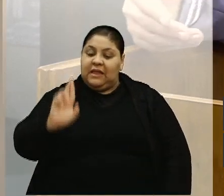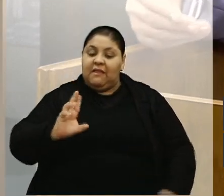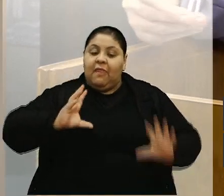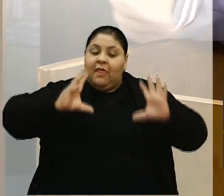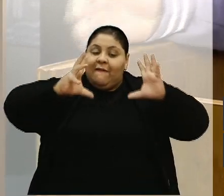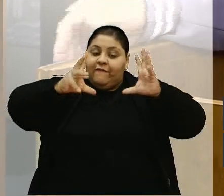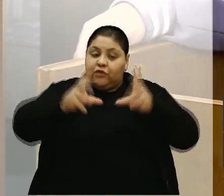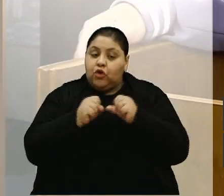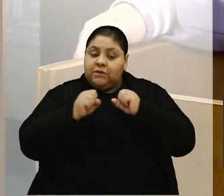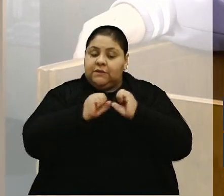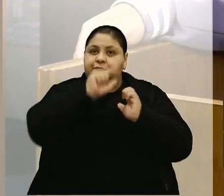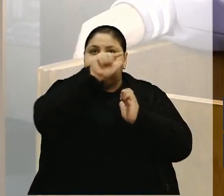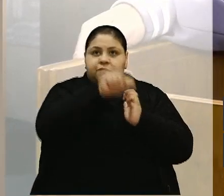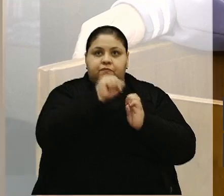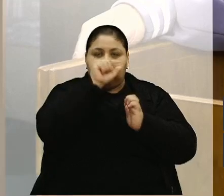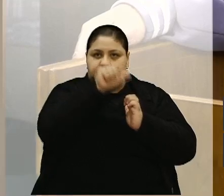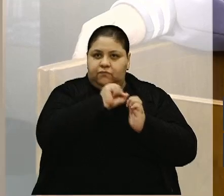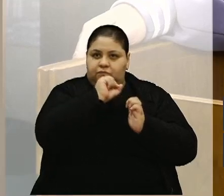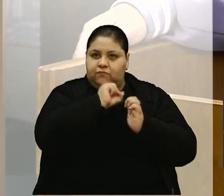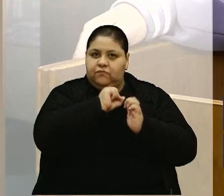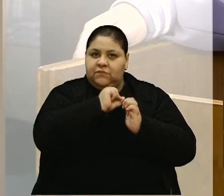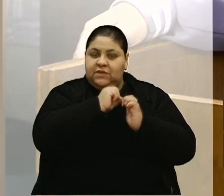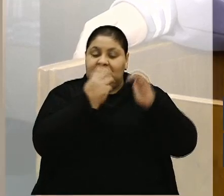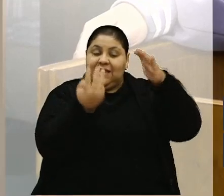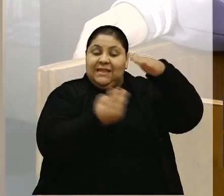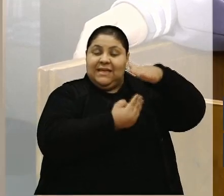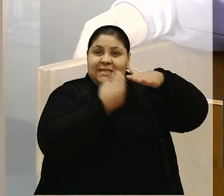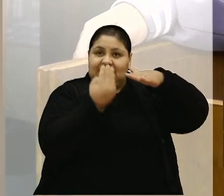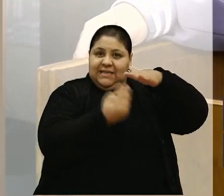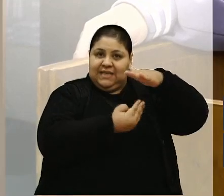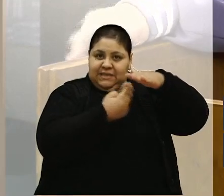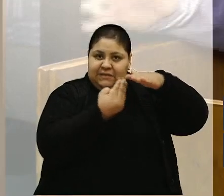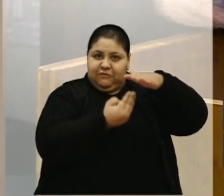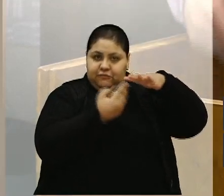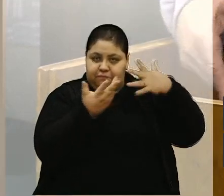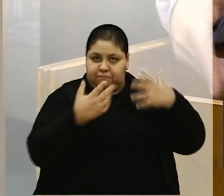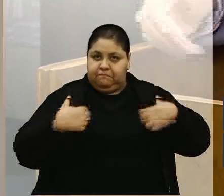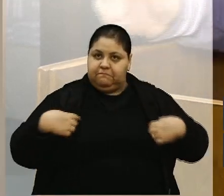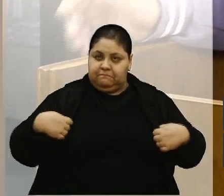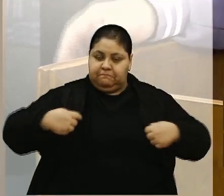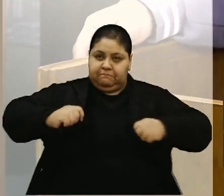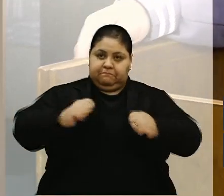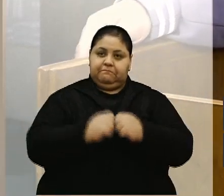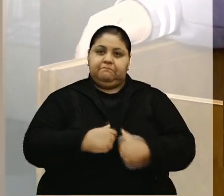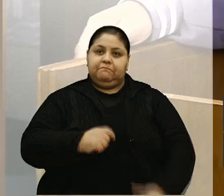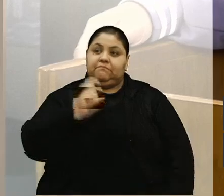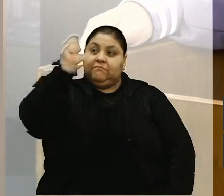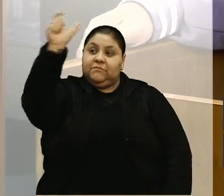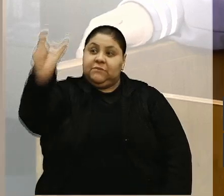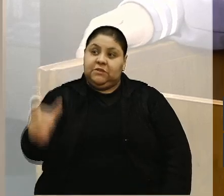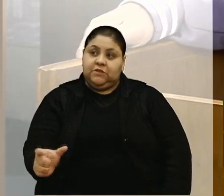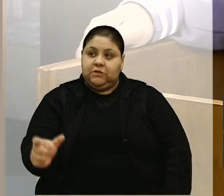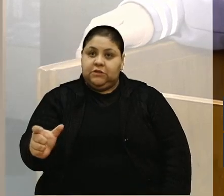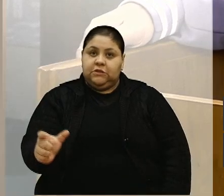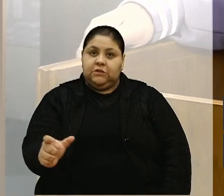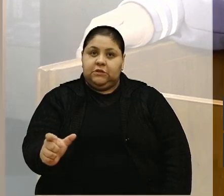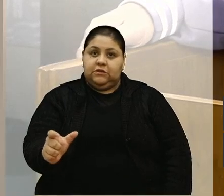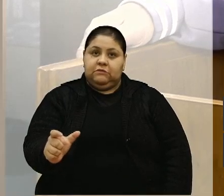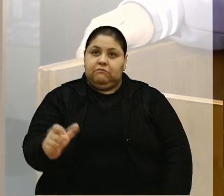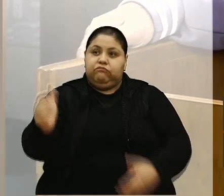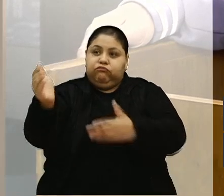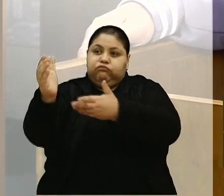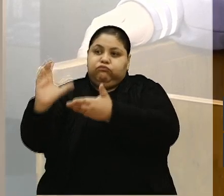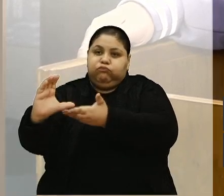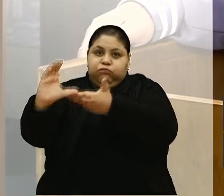aquelas empresas terceirizadas. Essas pessoas foram em busca de arrecadar